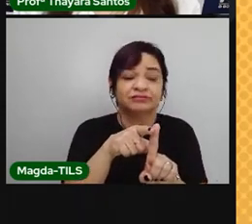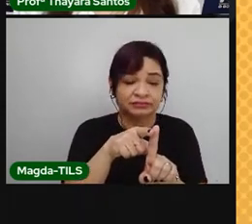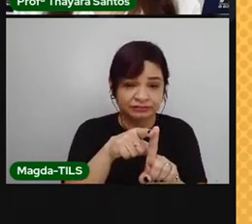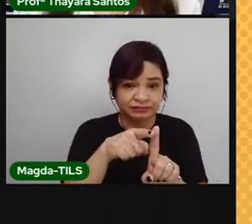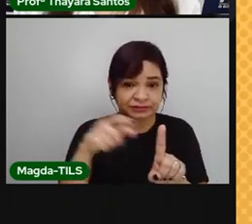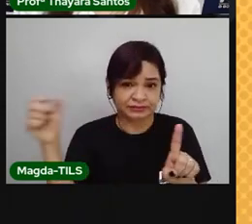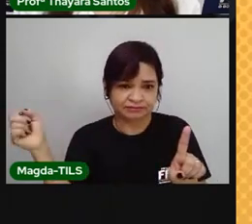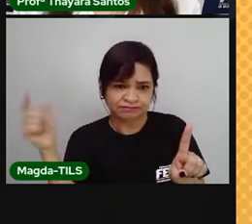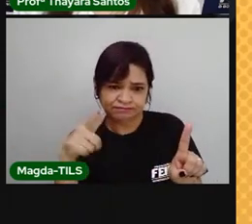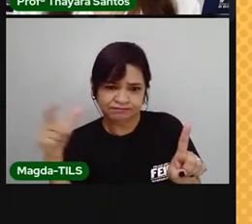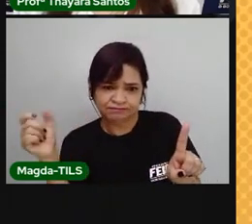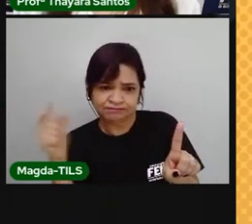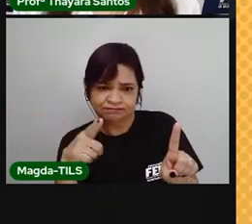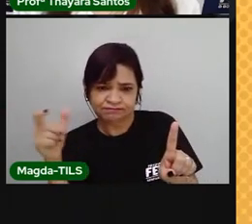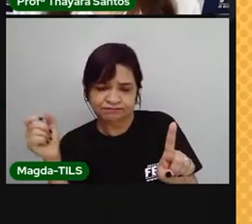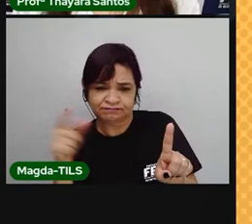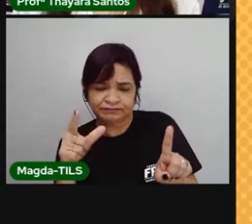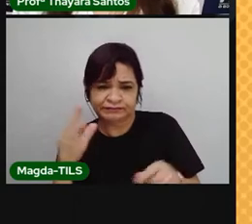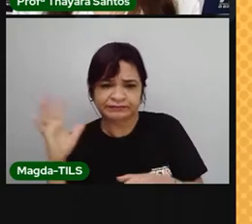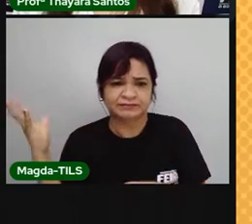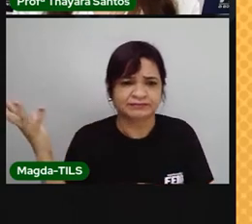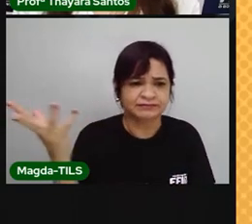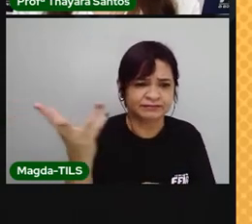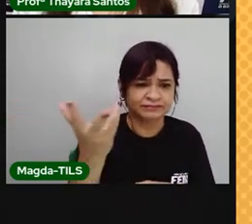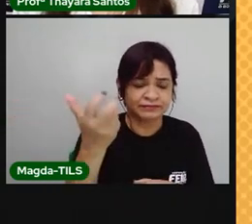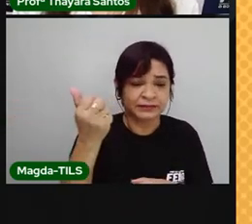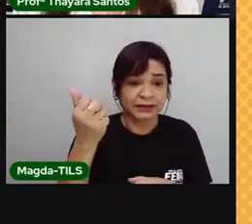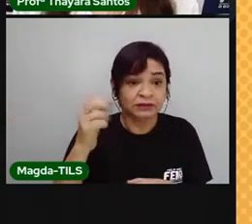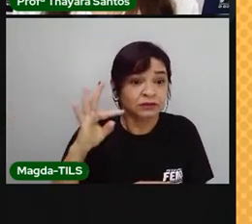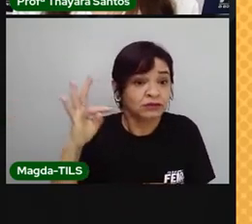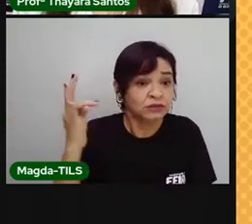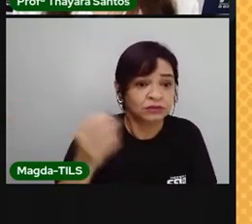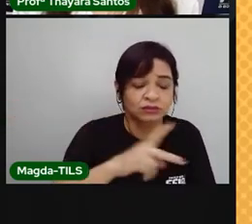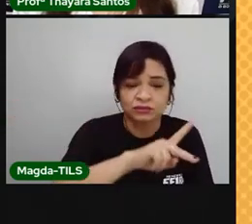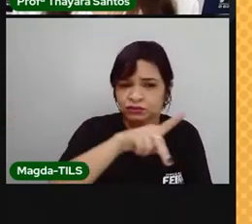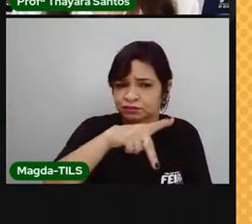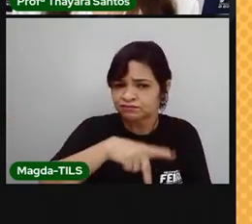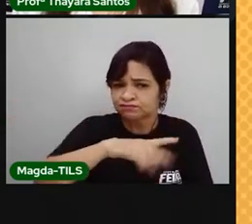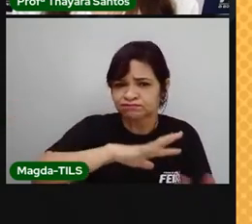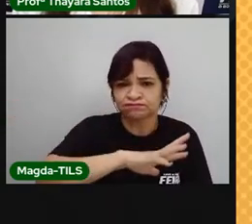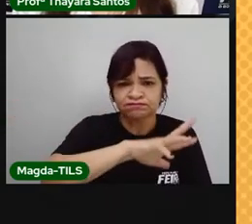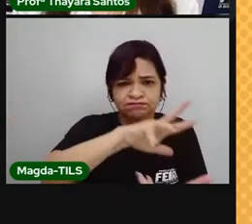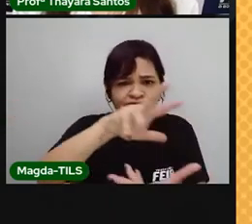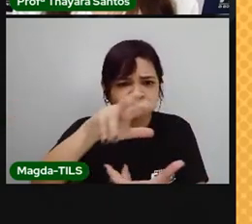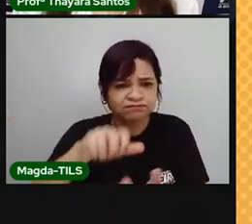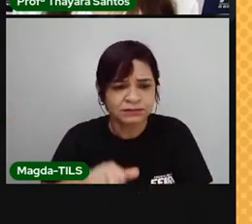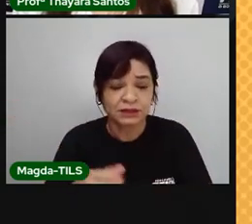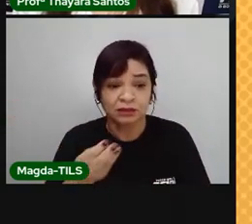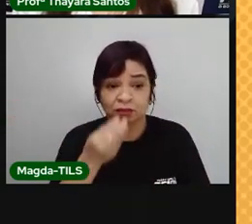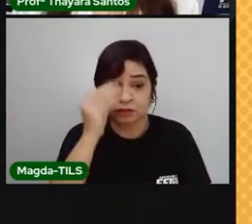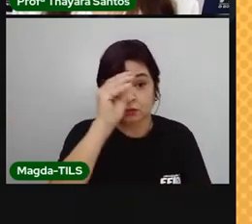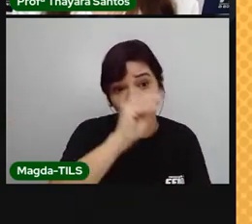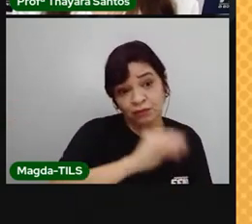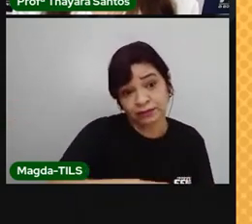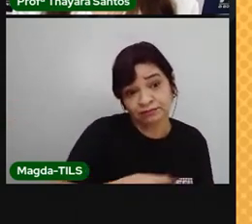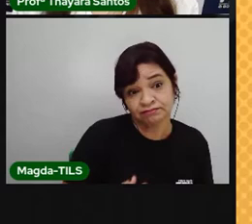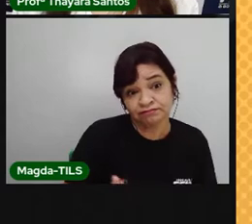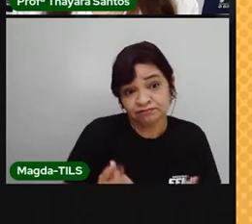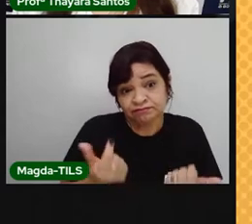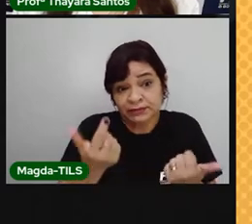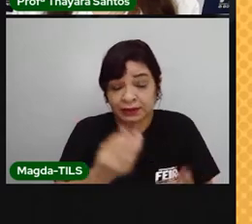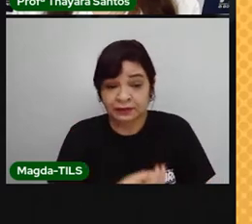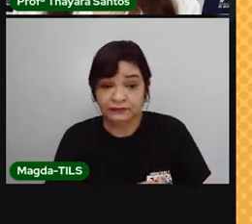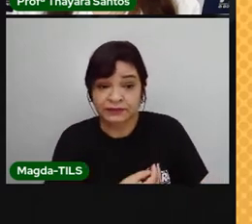A mudança climática afeta todos os países do mundo, produzindo um impacto negativo em sua economia, na vida das